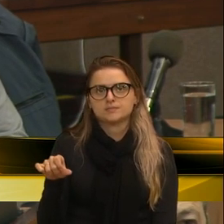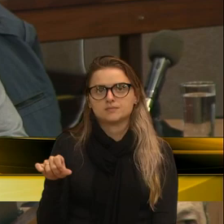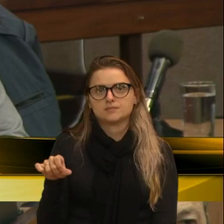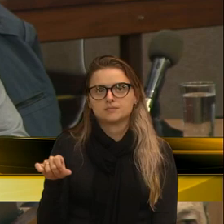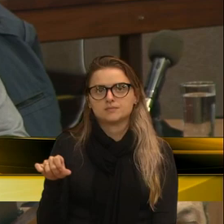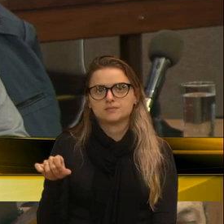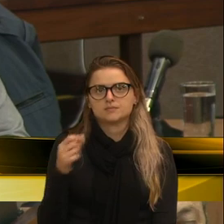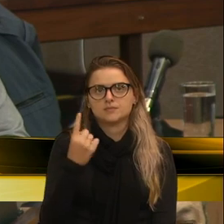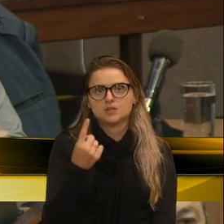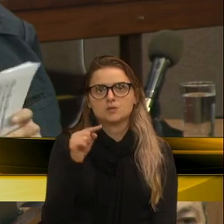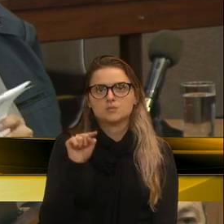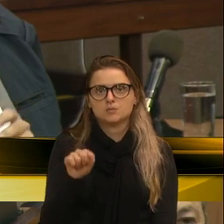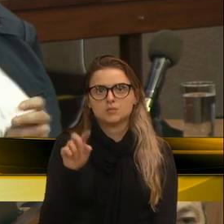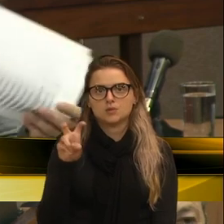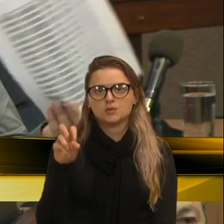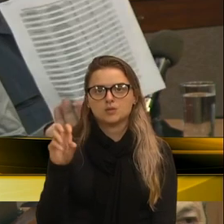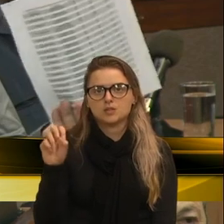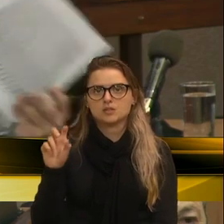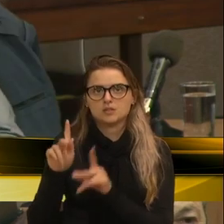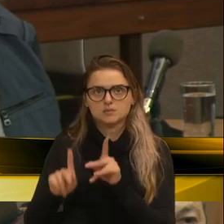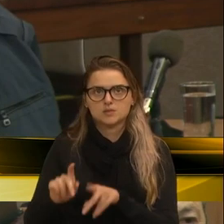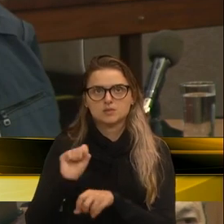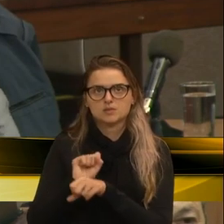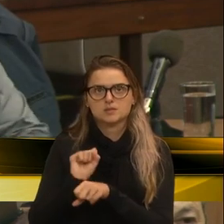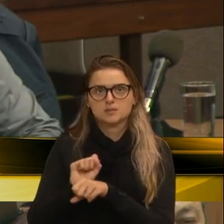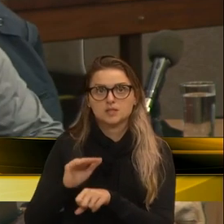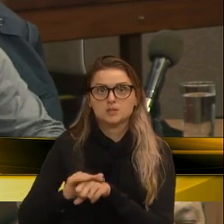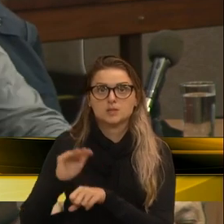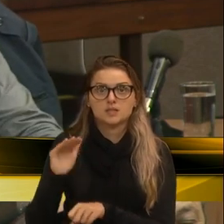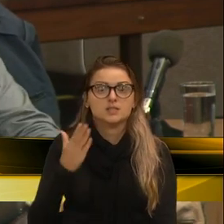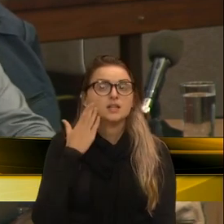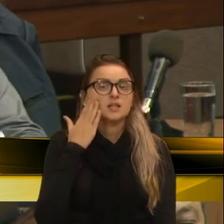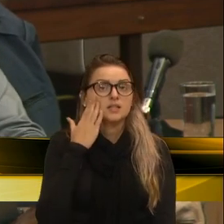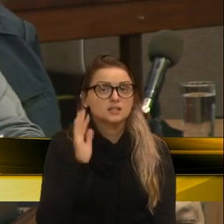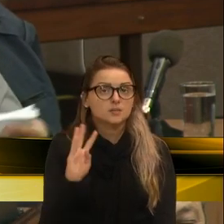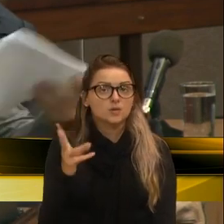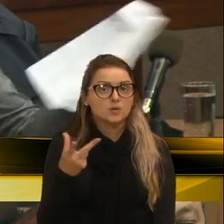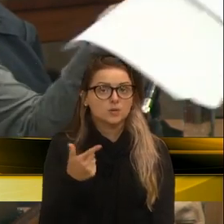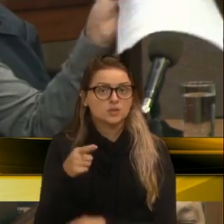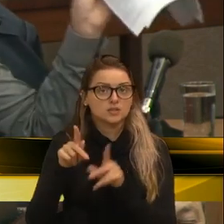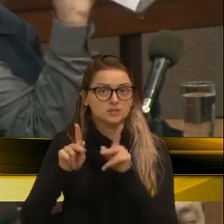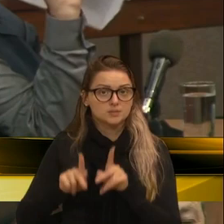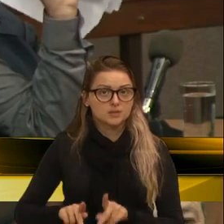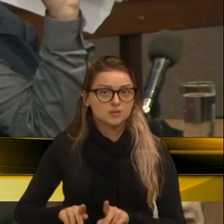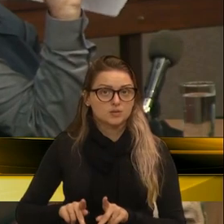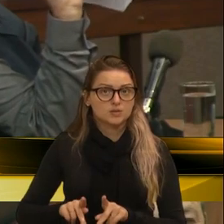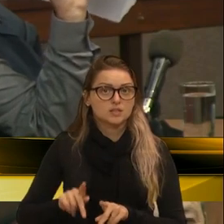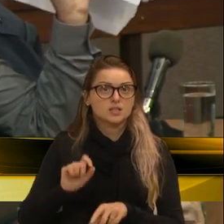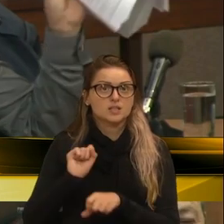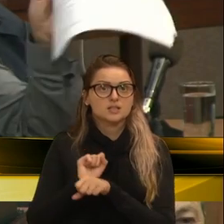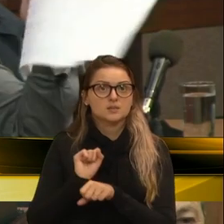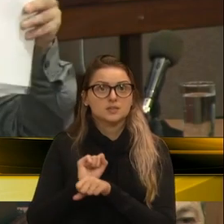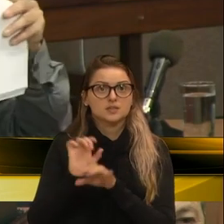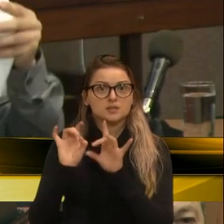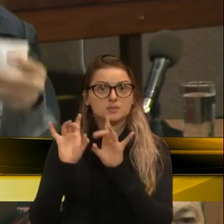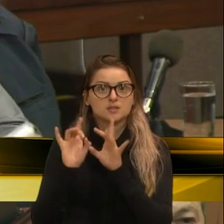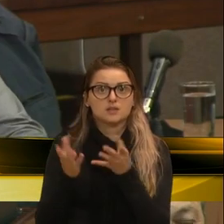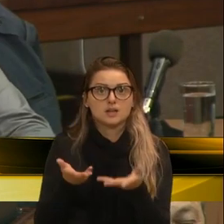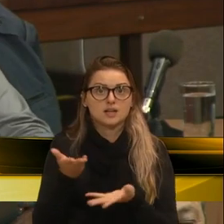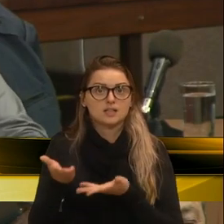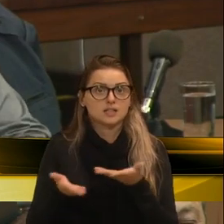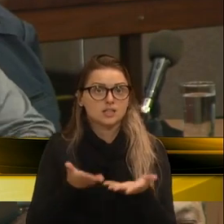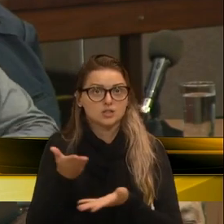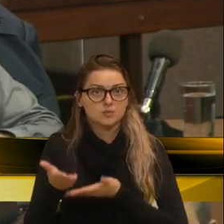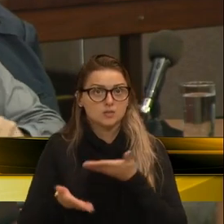1.500 pessoas a mais aguardando a lista de espera. Sabe quantas pessoas, vereador Renato Oliveira, em especialidades, aguardando consultas,